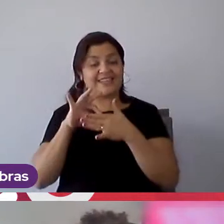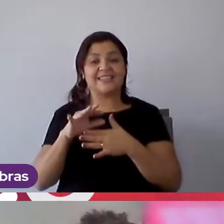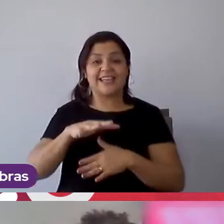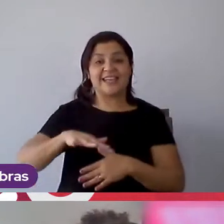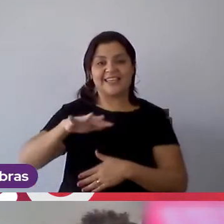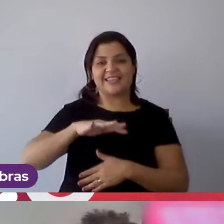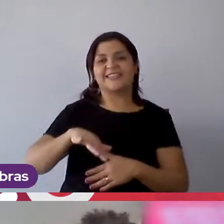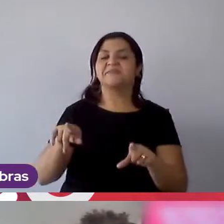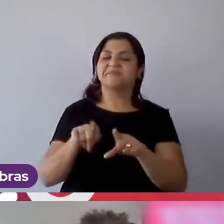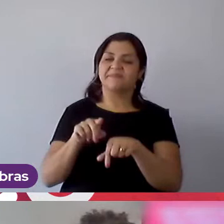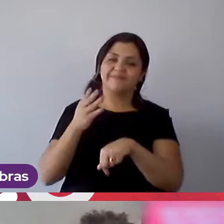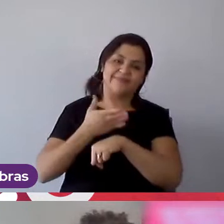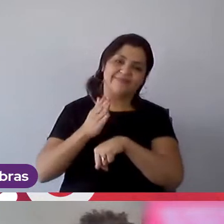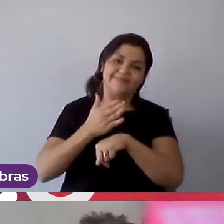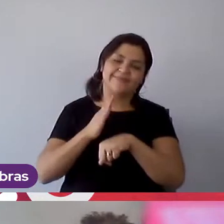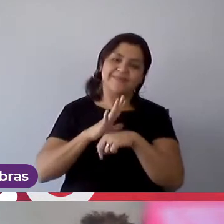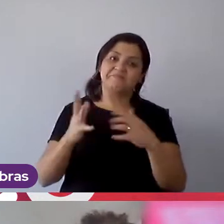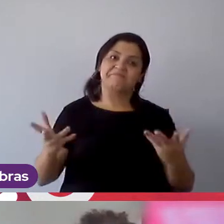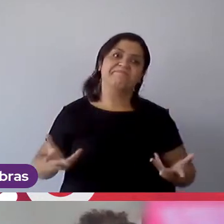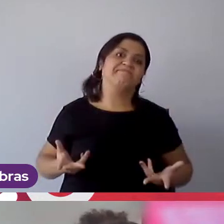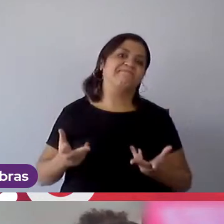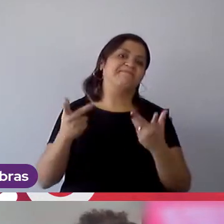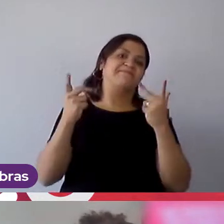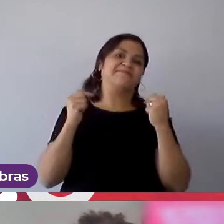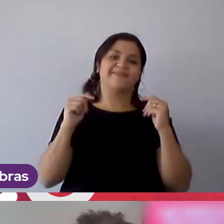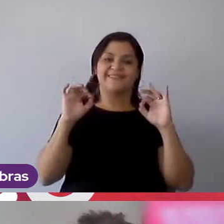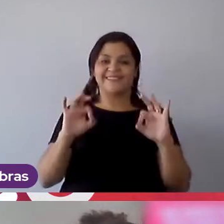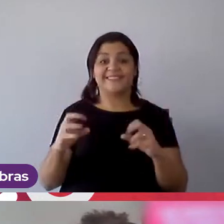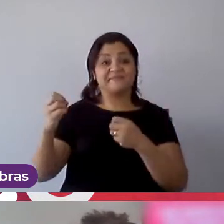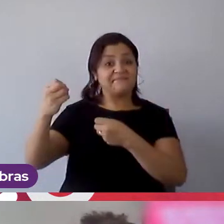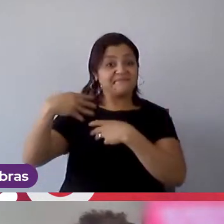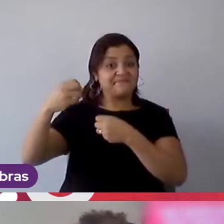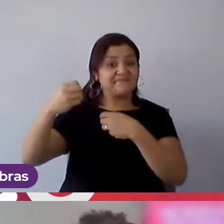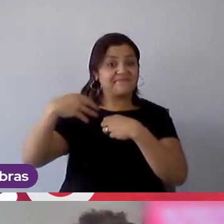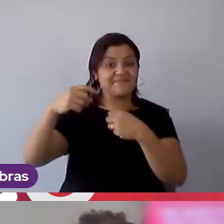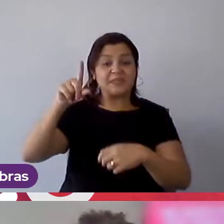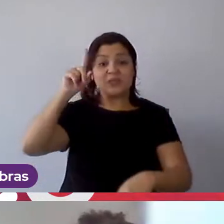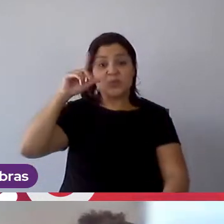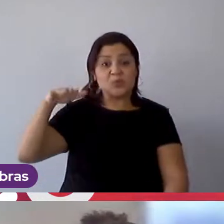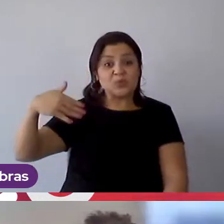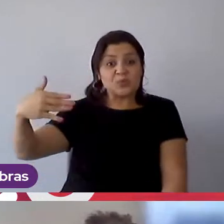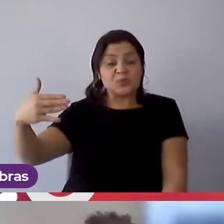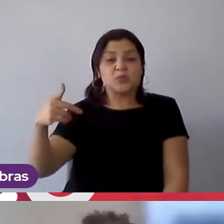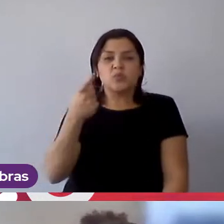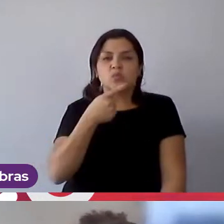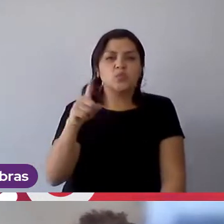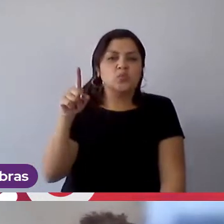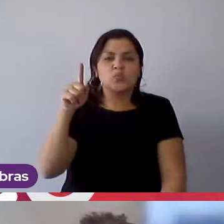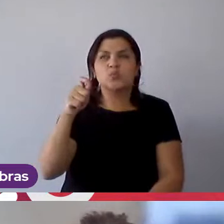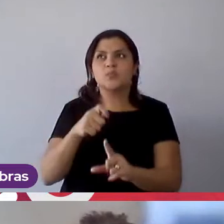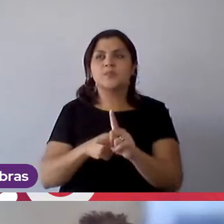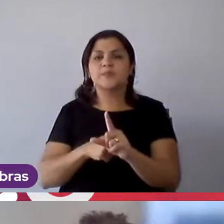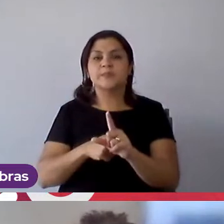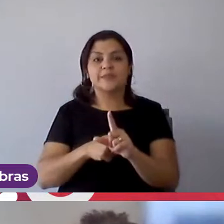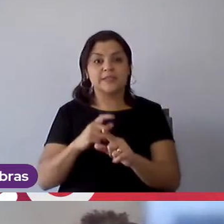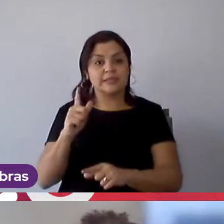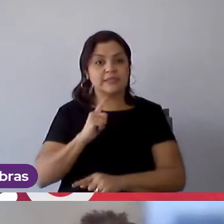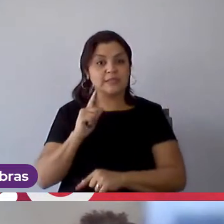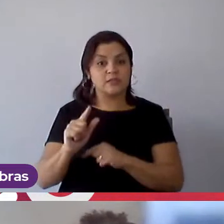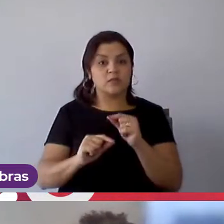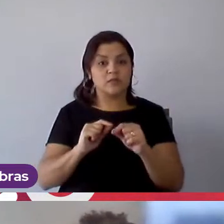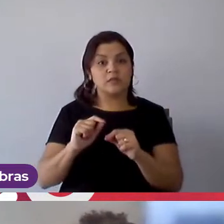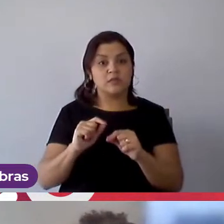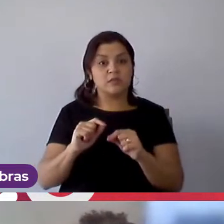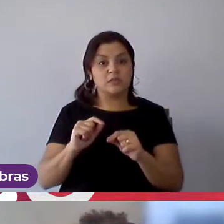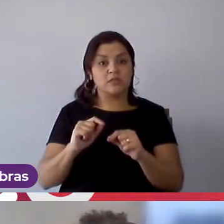quanto com as estagiárias que são incríveis e me ensinam todos os dias então assim no último mês no último